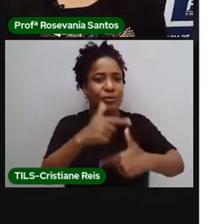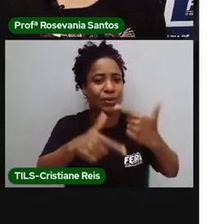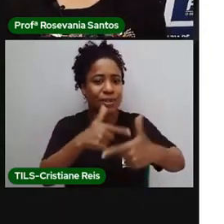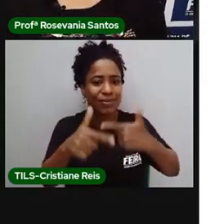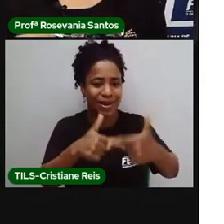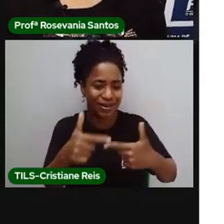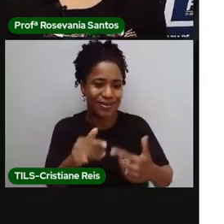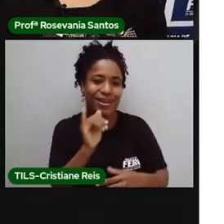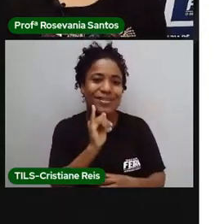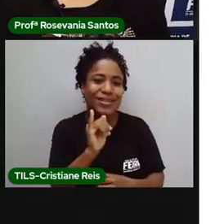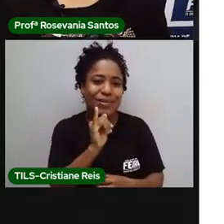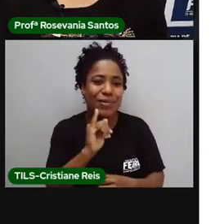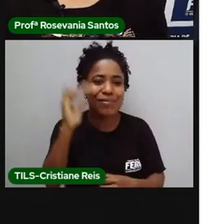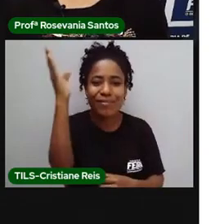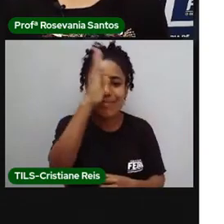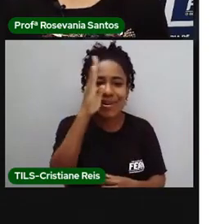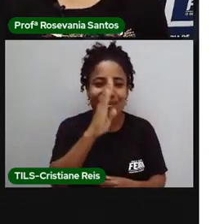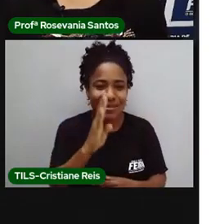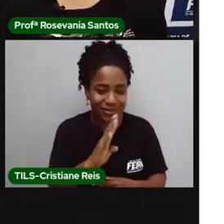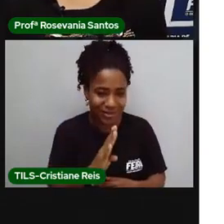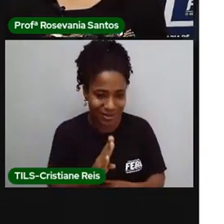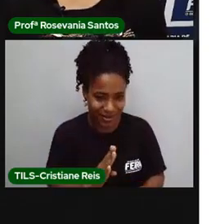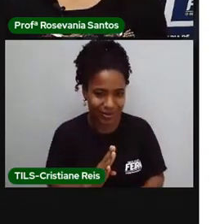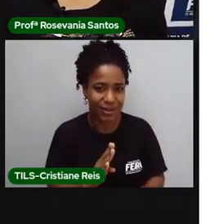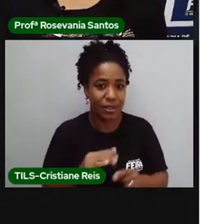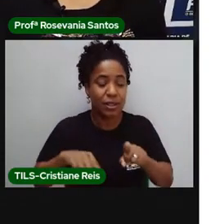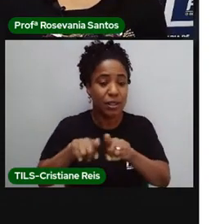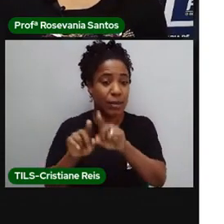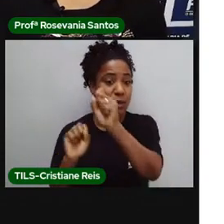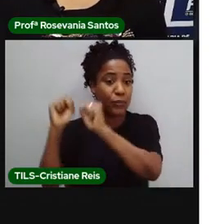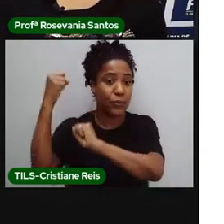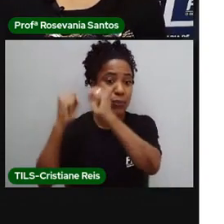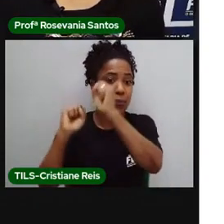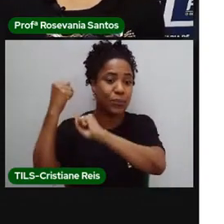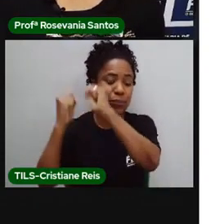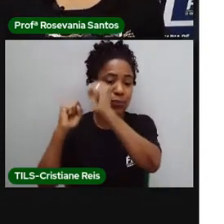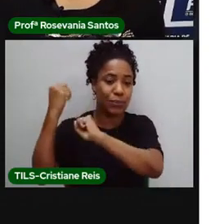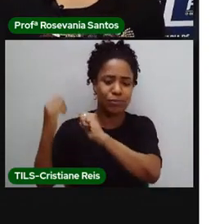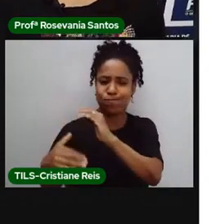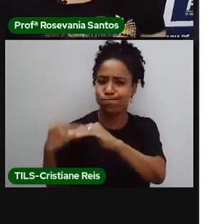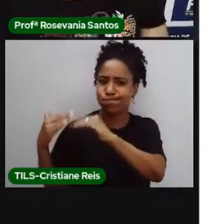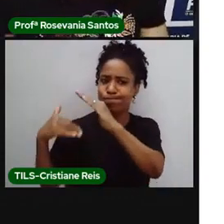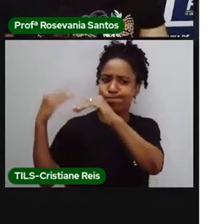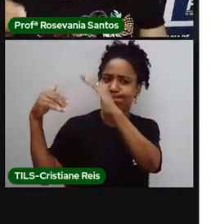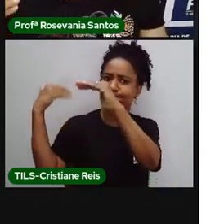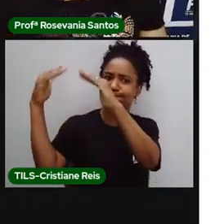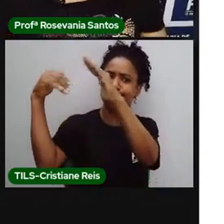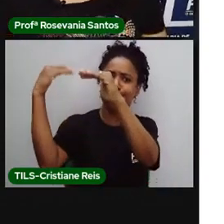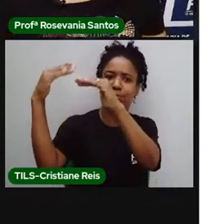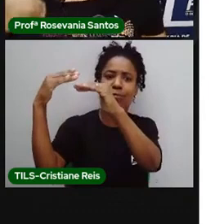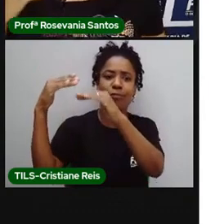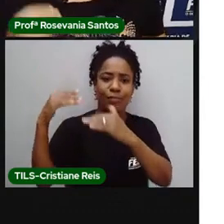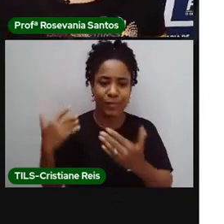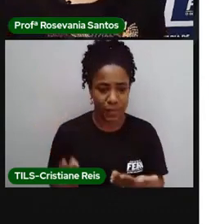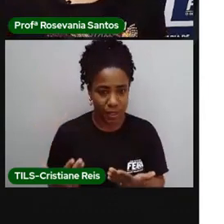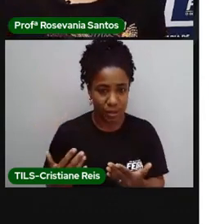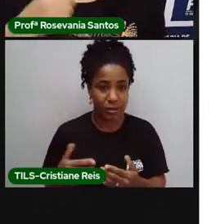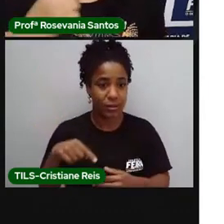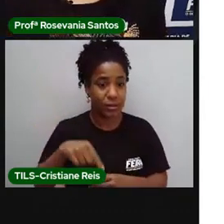levando em consideração, né, o processo da industrialização, as consequências da industrialização. Quanto mais